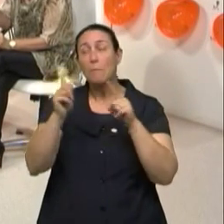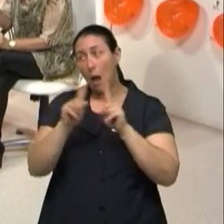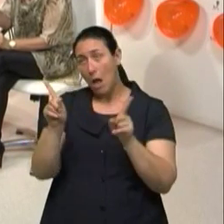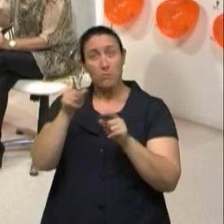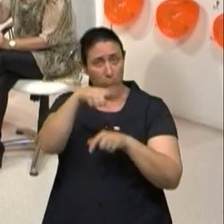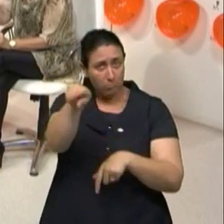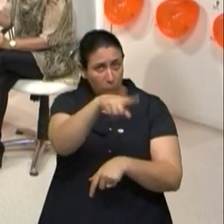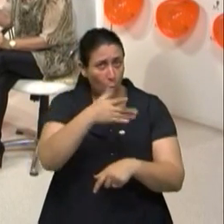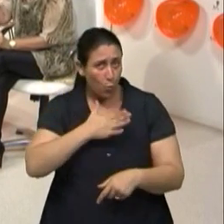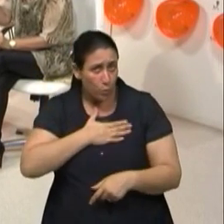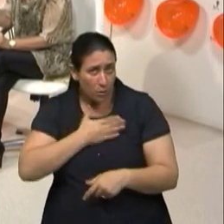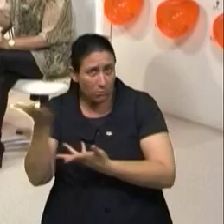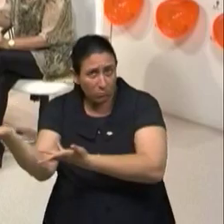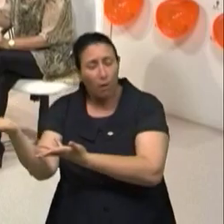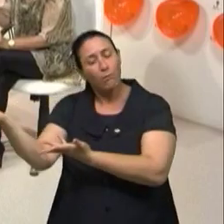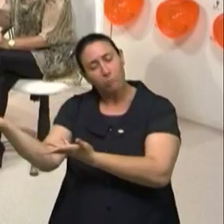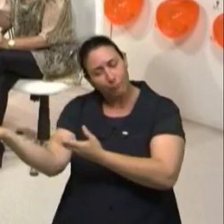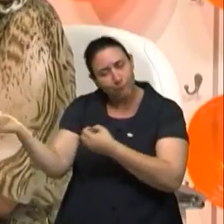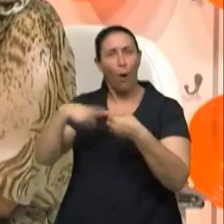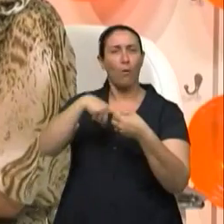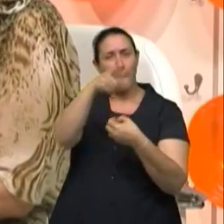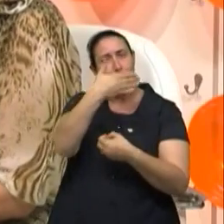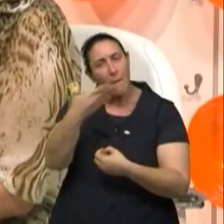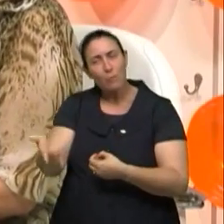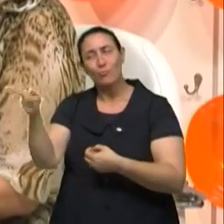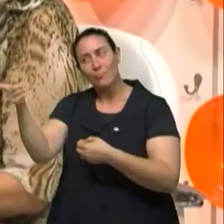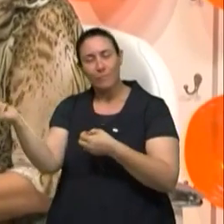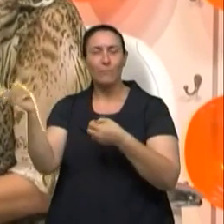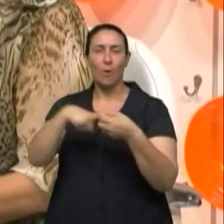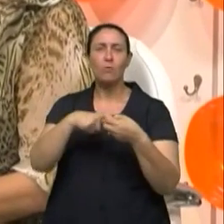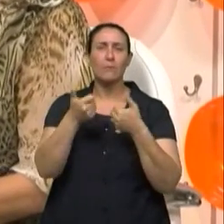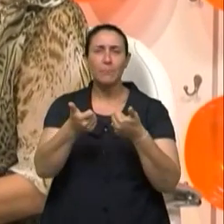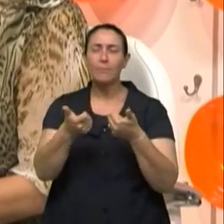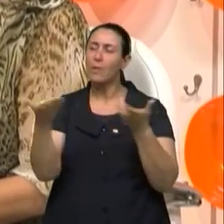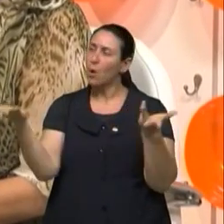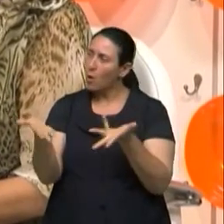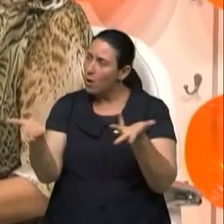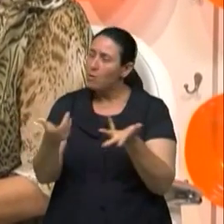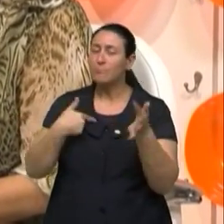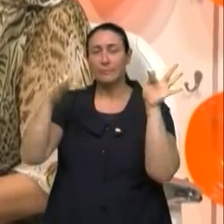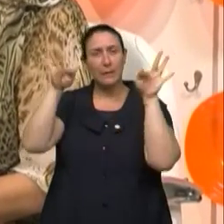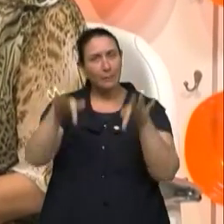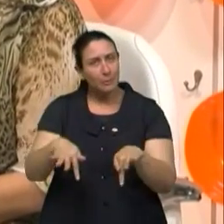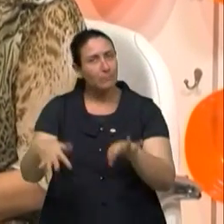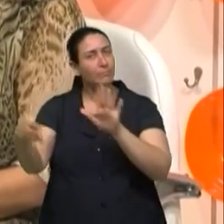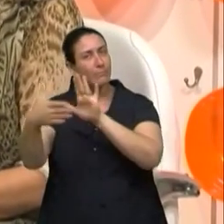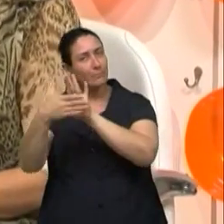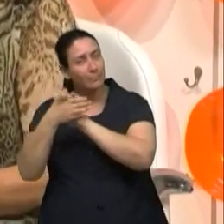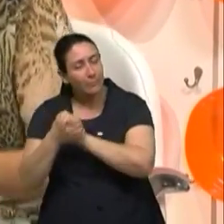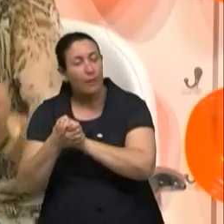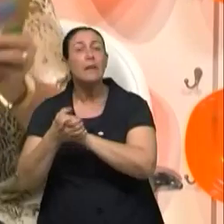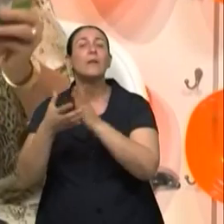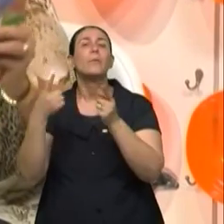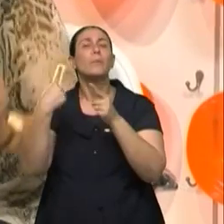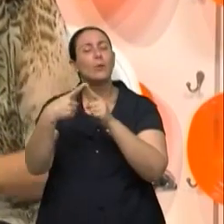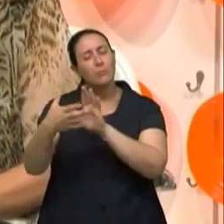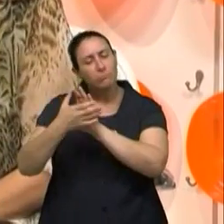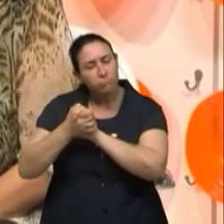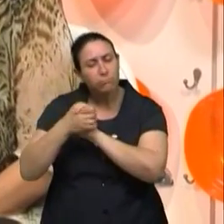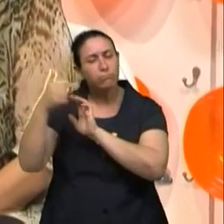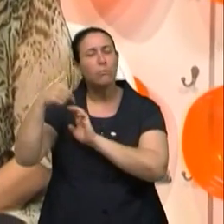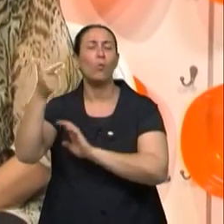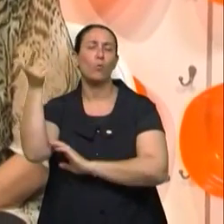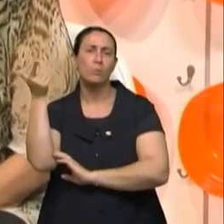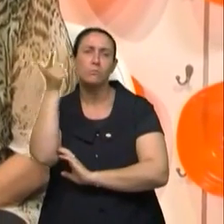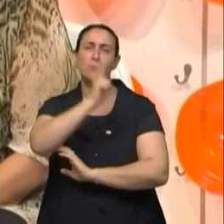volte. Gostaram do programa? É peça que ele volta aqui para falar mais com a gente. Bom, vou terminar de mãos dadas. Me dê a mão, doutor? Porque de mãos